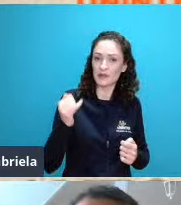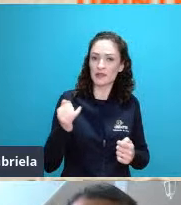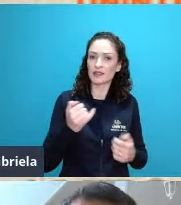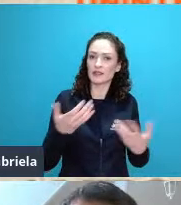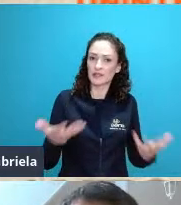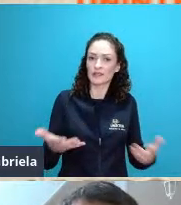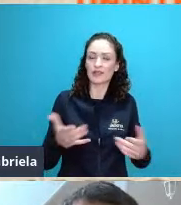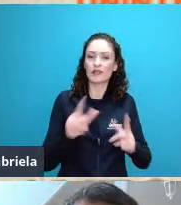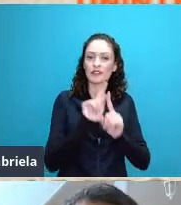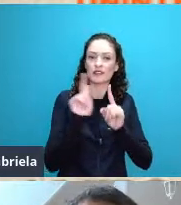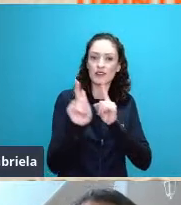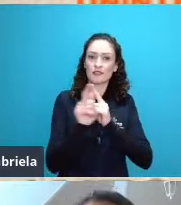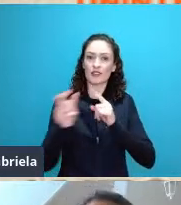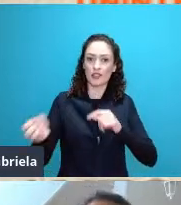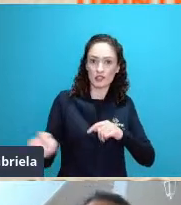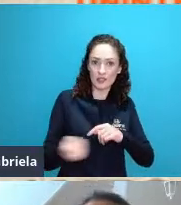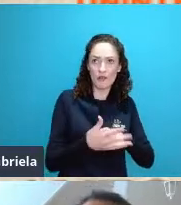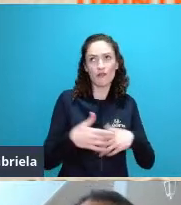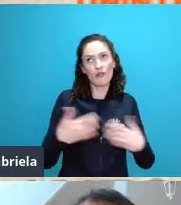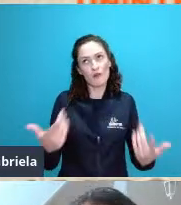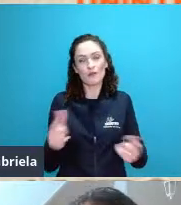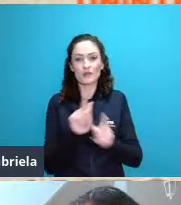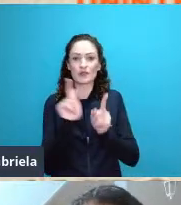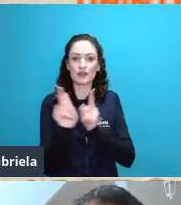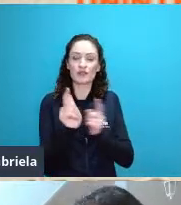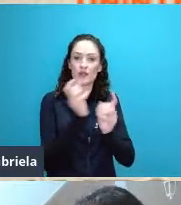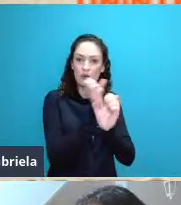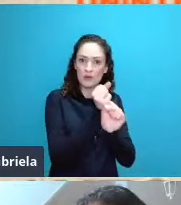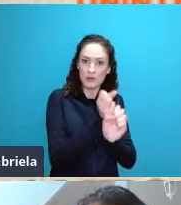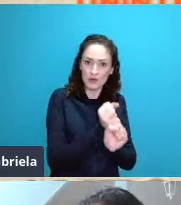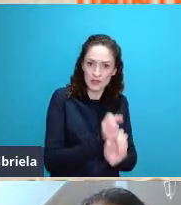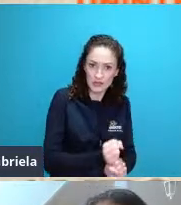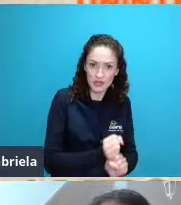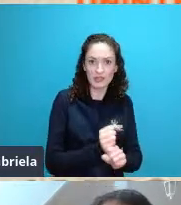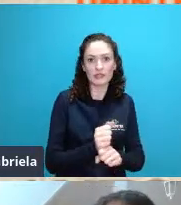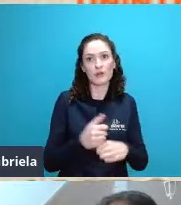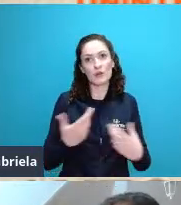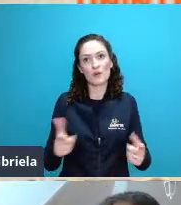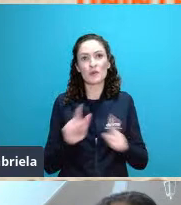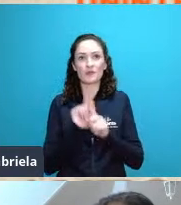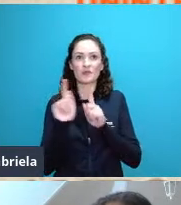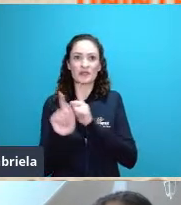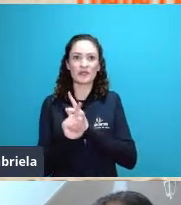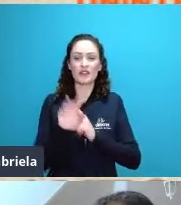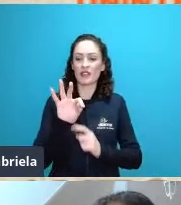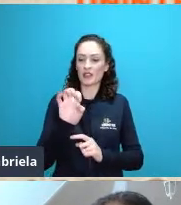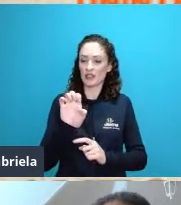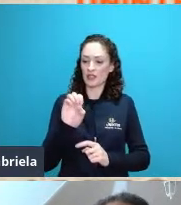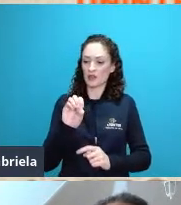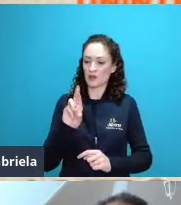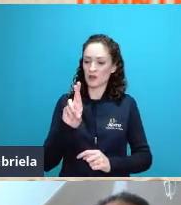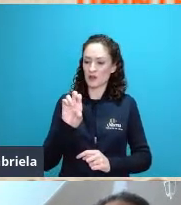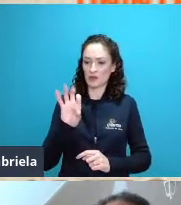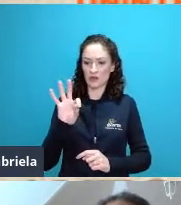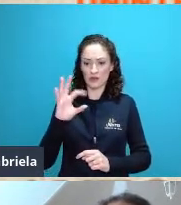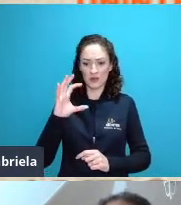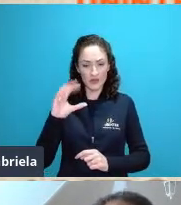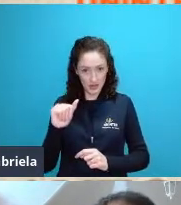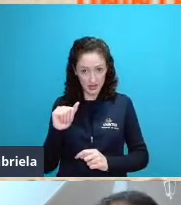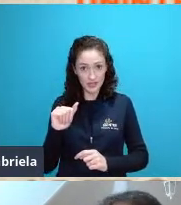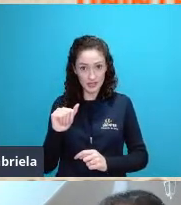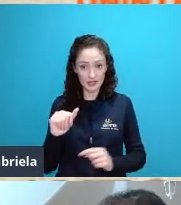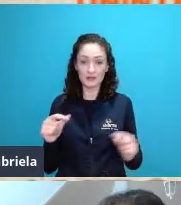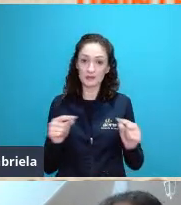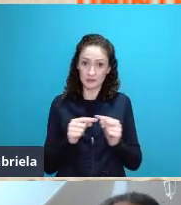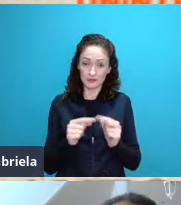ou essa geografia quantitativa ou a chamada geografia teorética então ela aparece na literatura com todos esses nomes